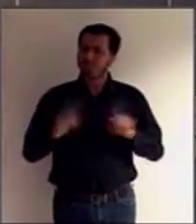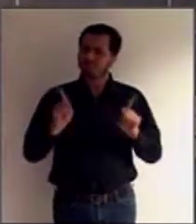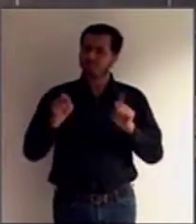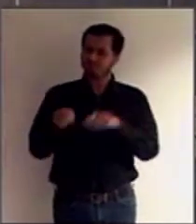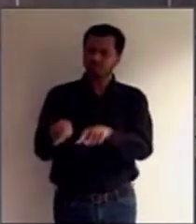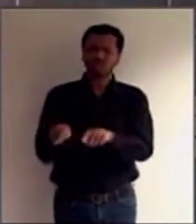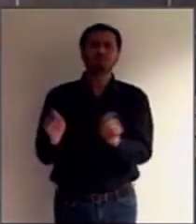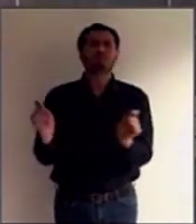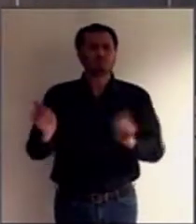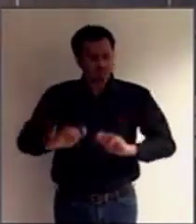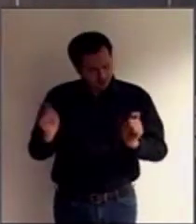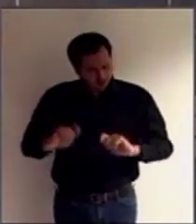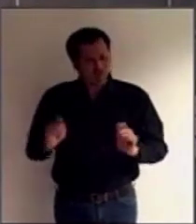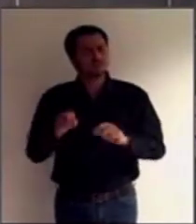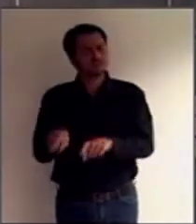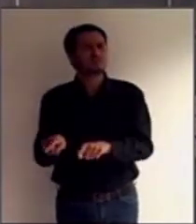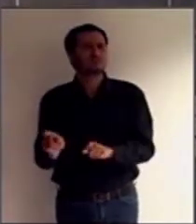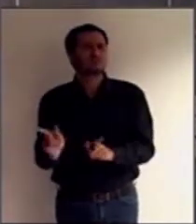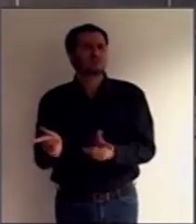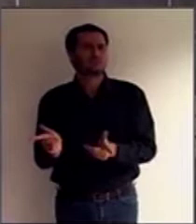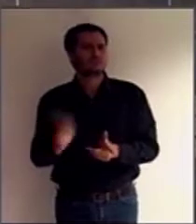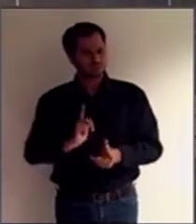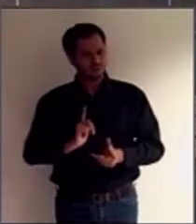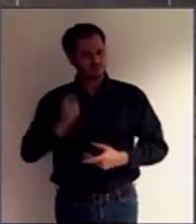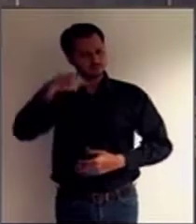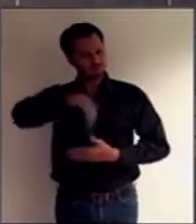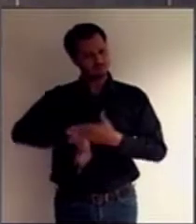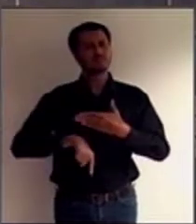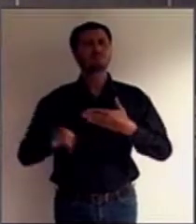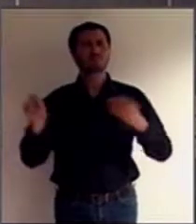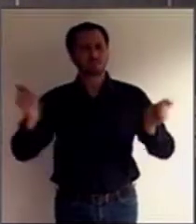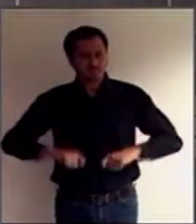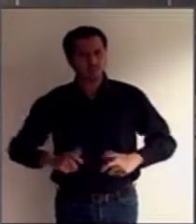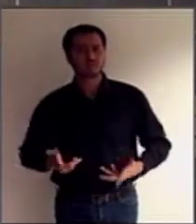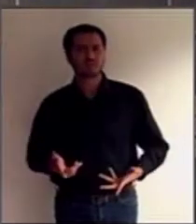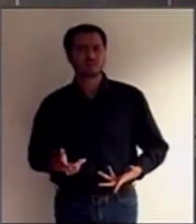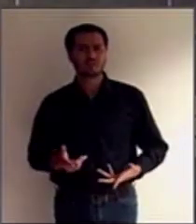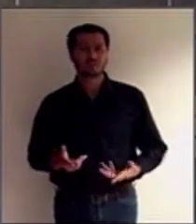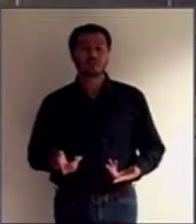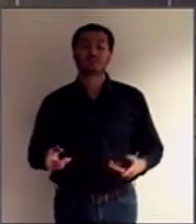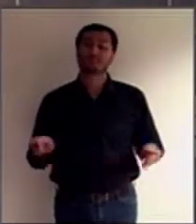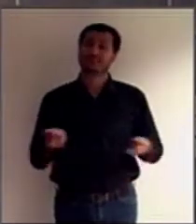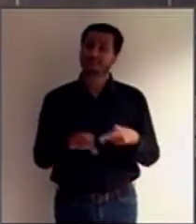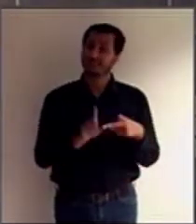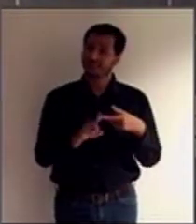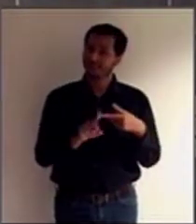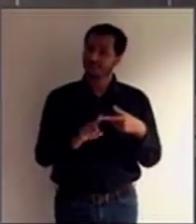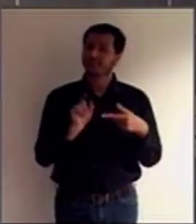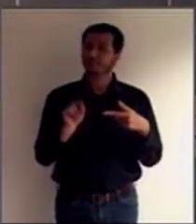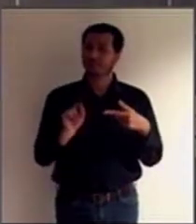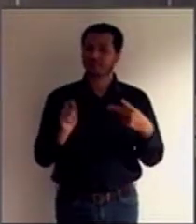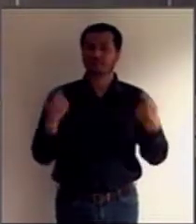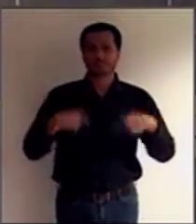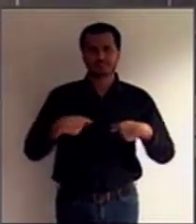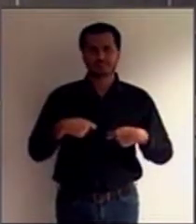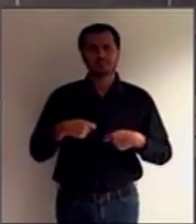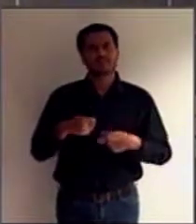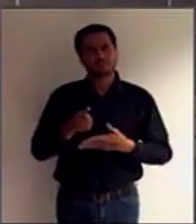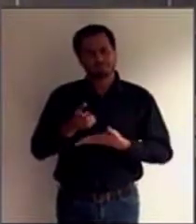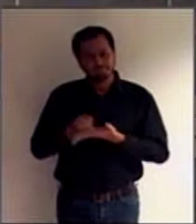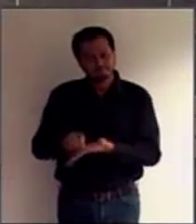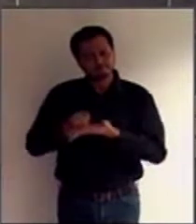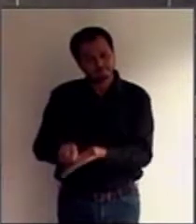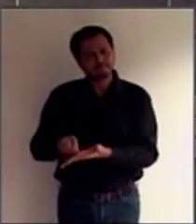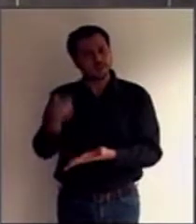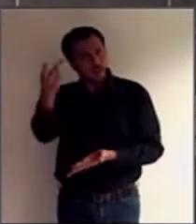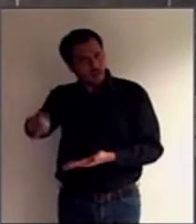deficiência tem potencialidades e, segundo, que é necessário um investimento na autonomia e na independência da